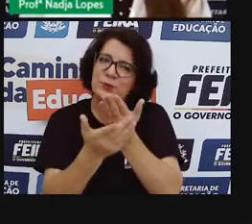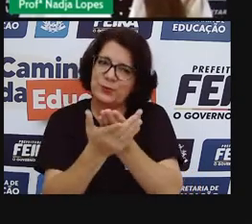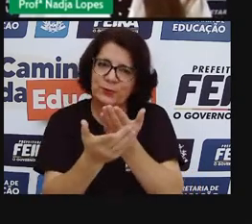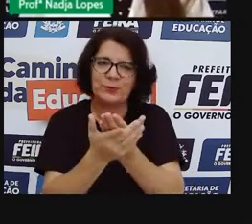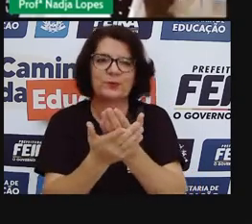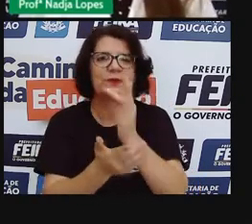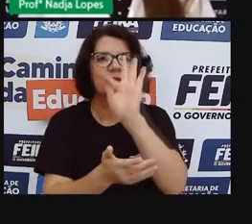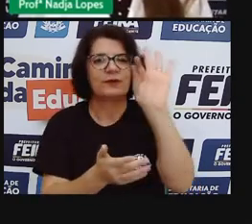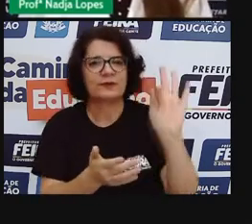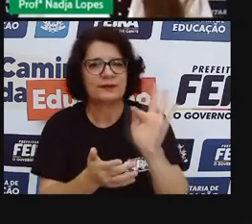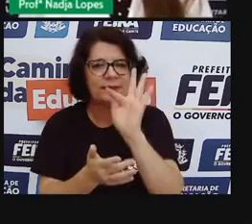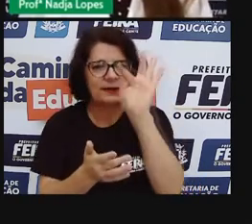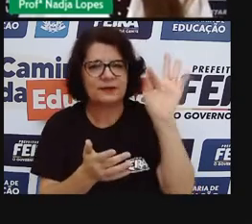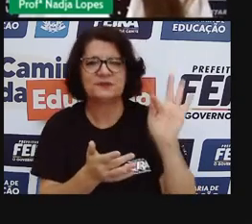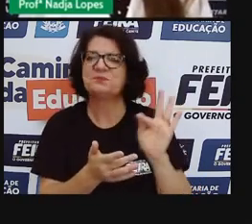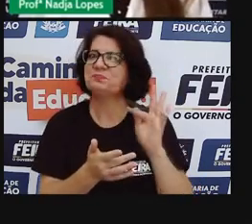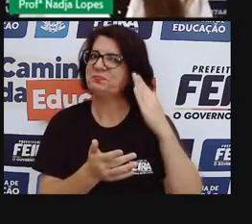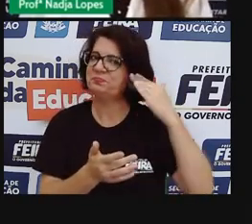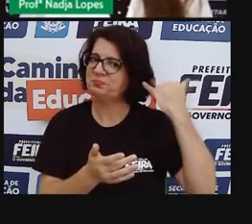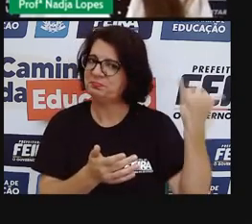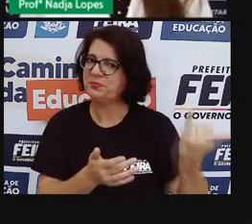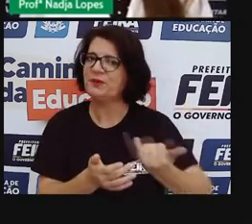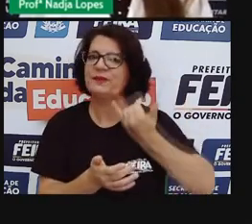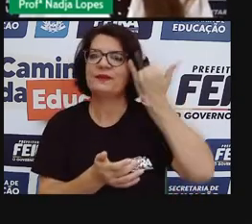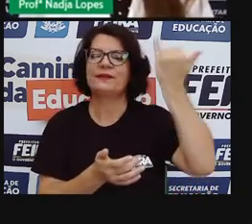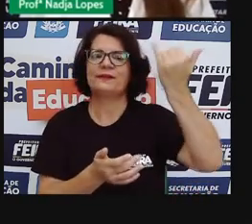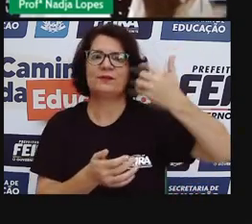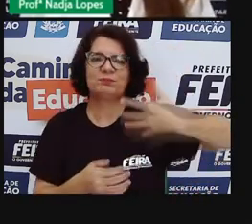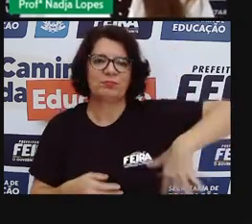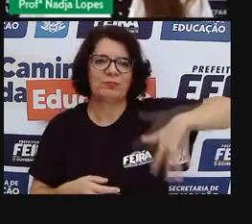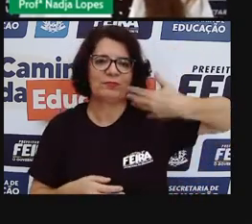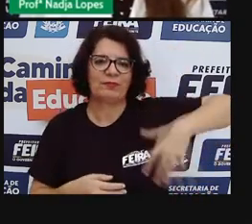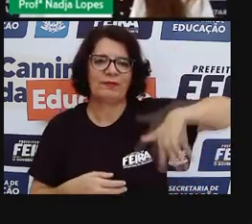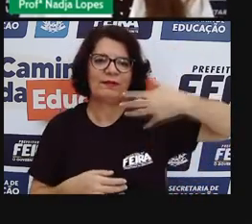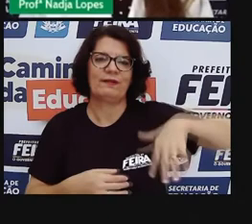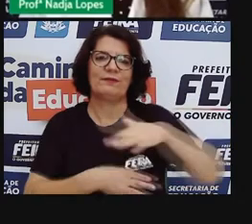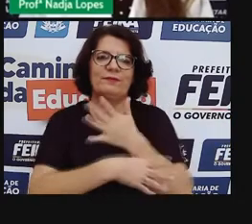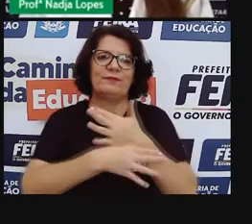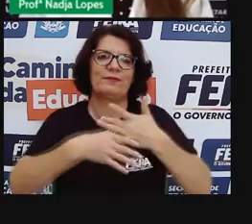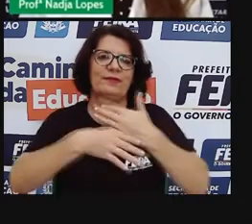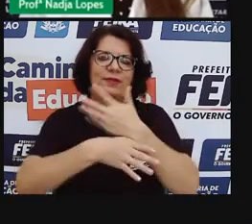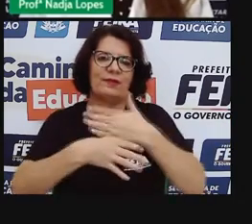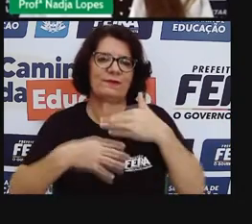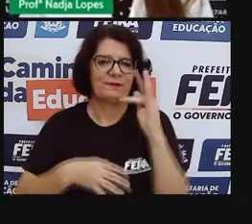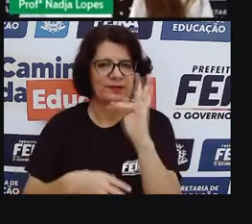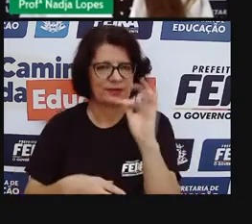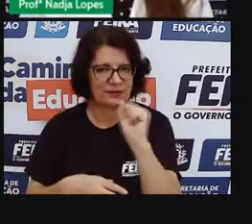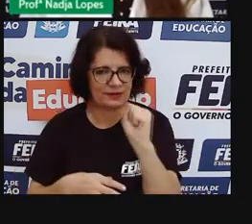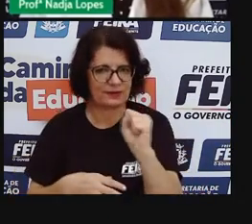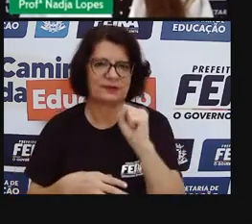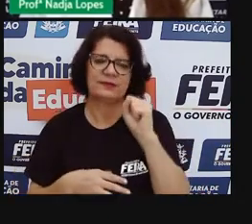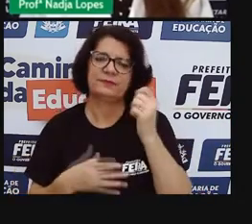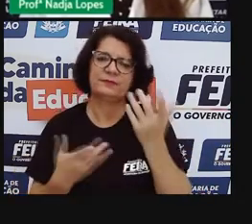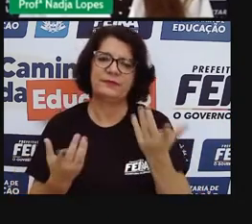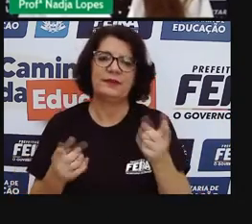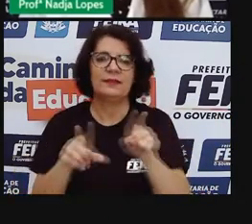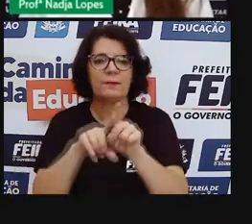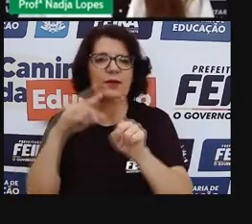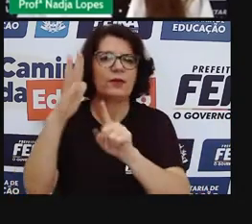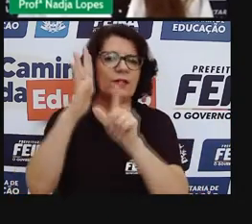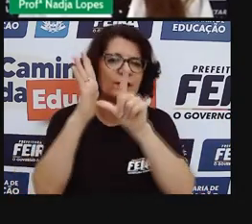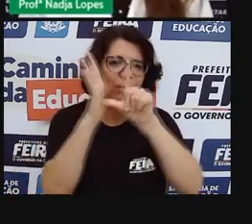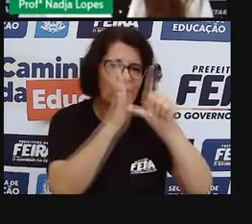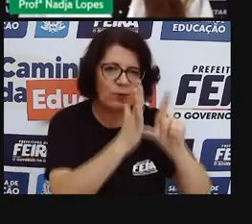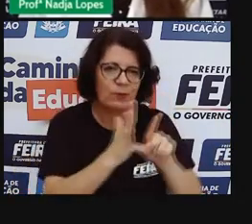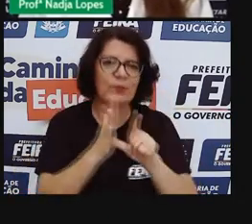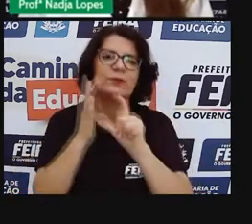uma riqueza muito grande na nossa cidade e uma ampliação muito grande do emprego, né? Através do comércio, da indústria.